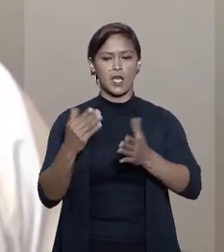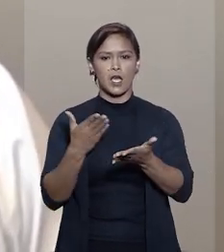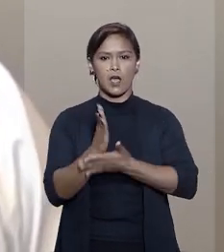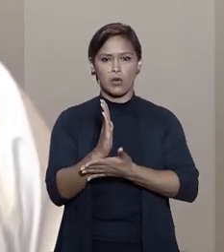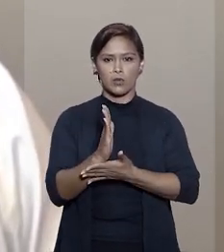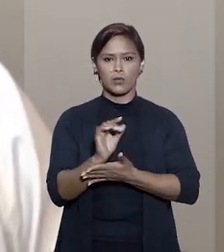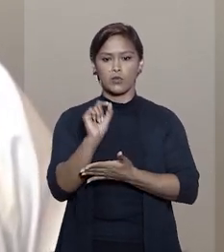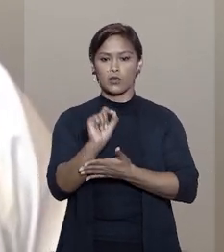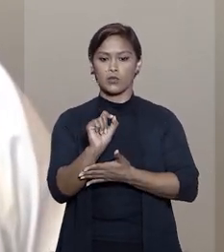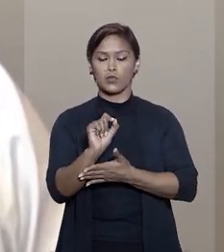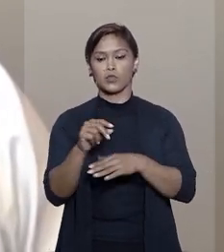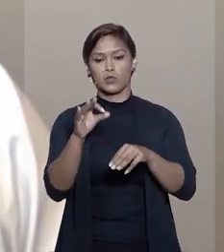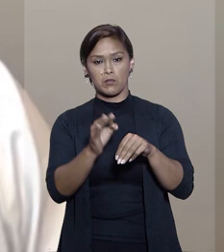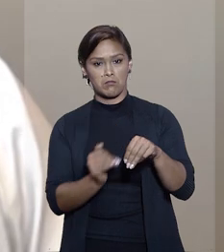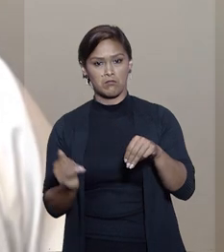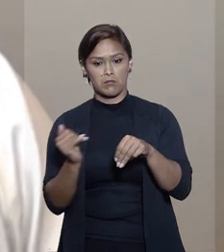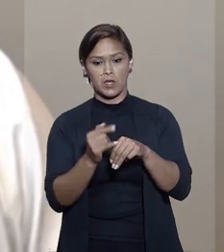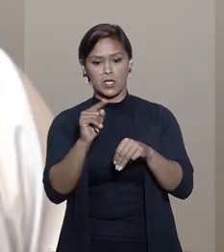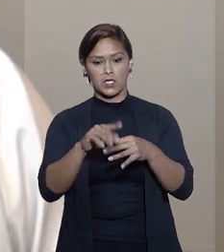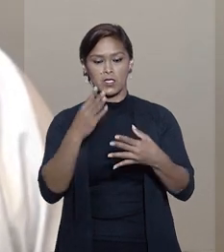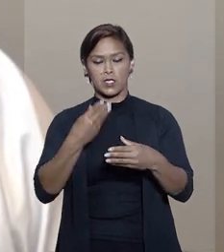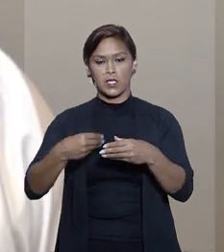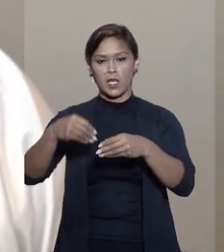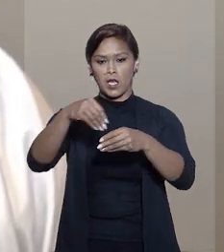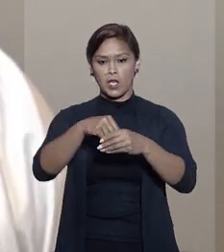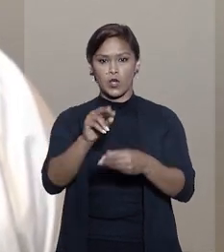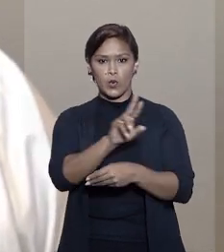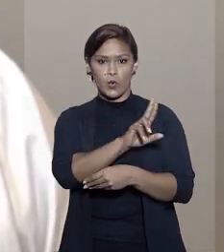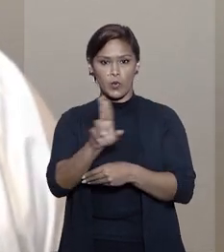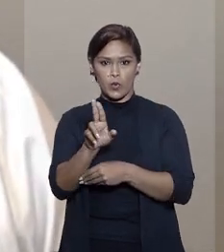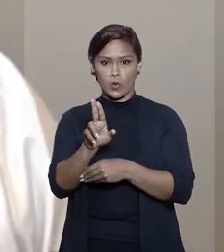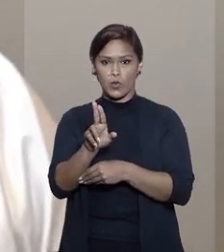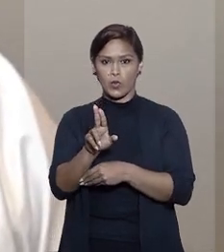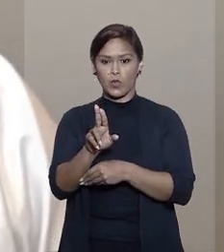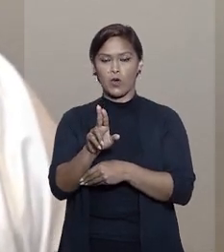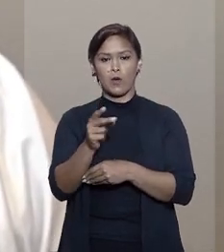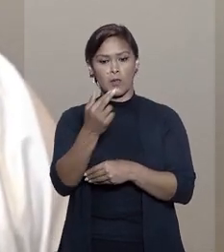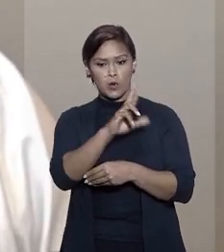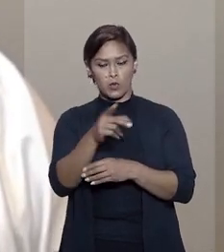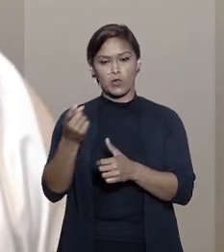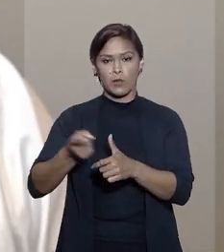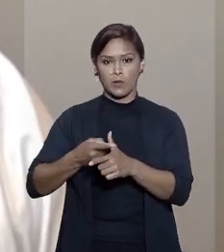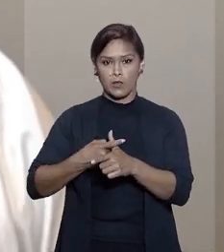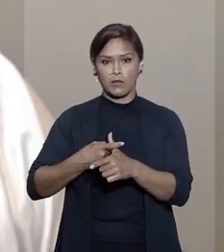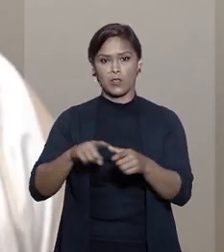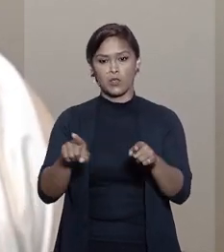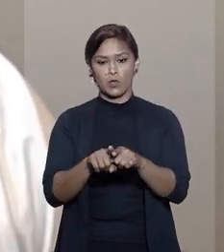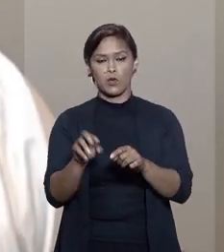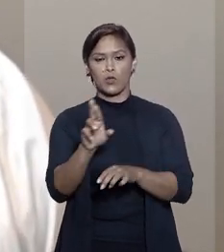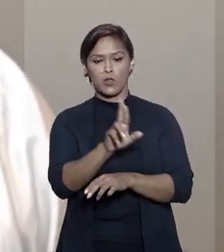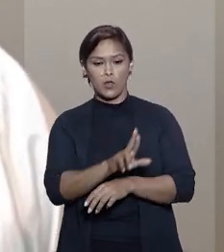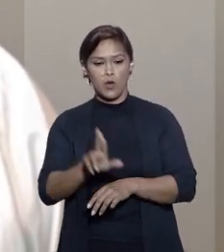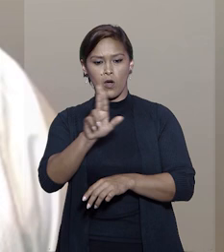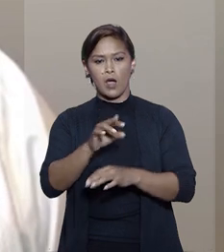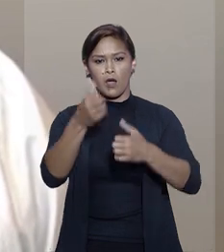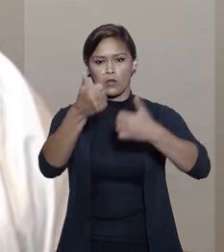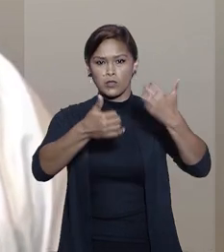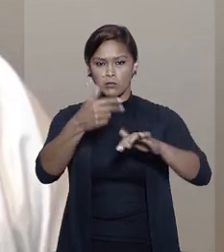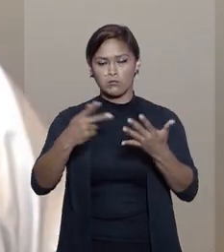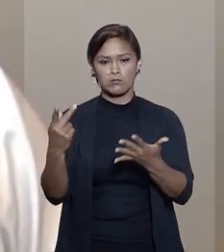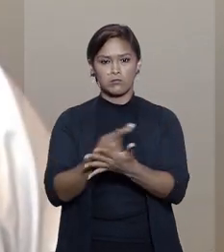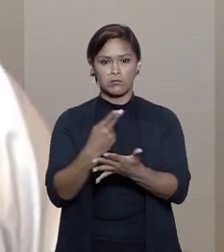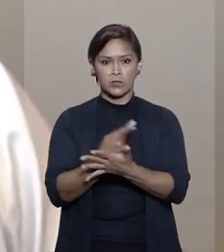autorizou o magistrado a incluir o nome do executado, o nome do devedor, no rol de